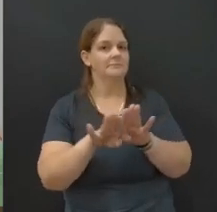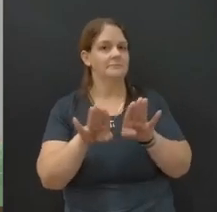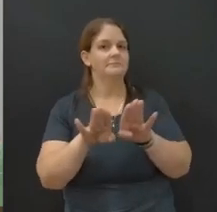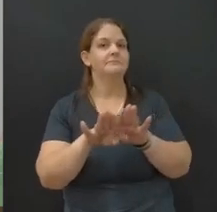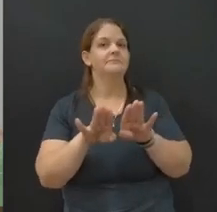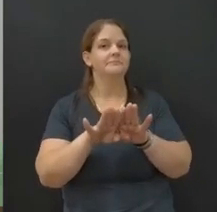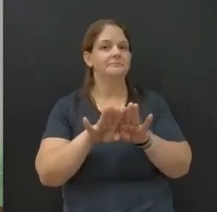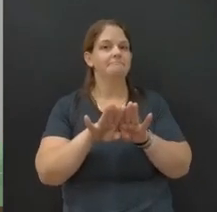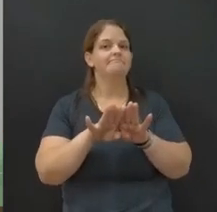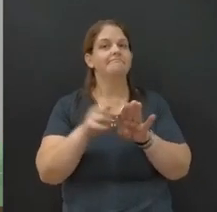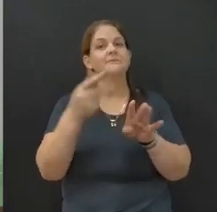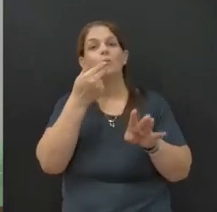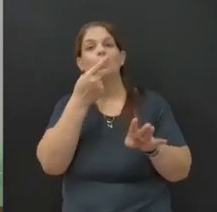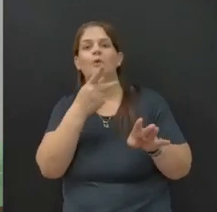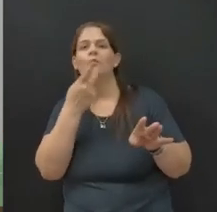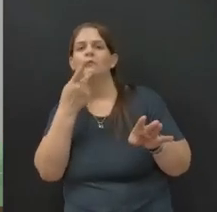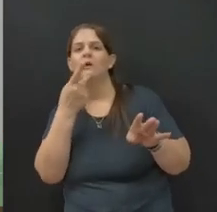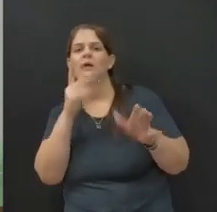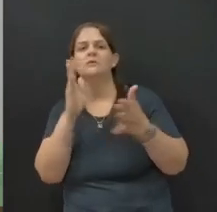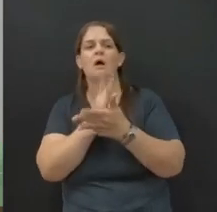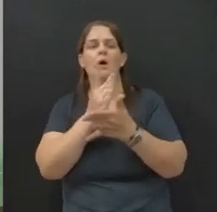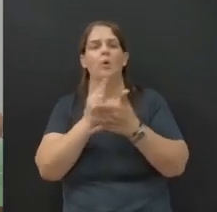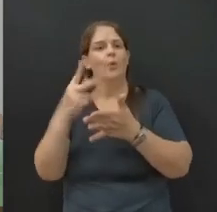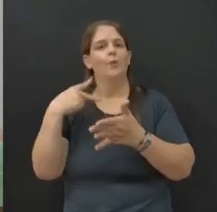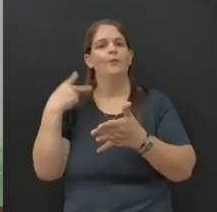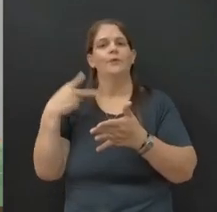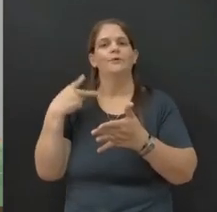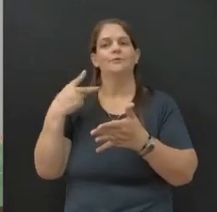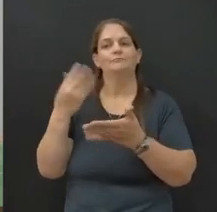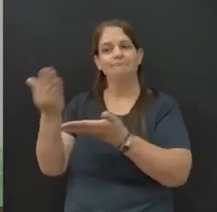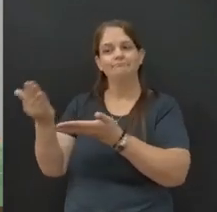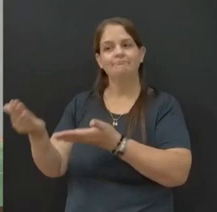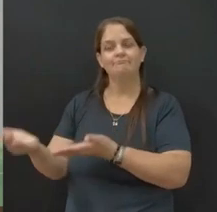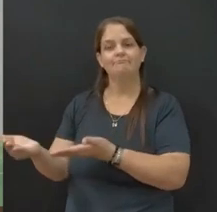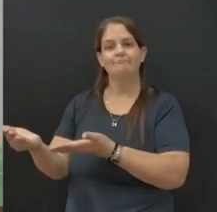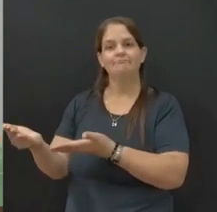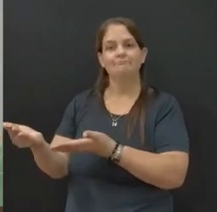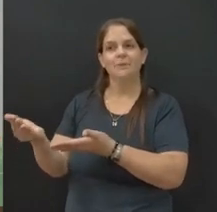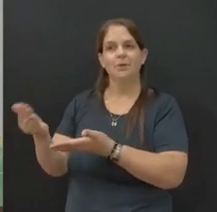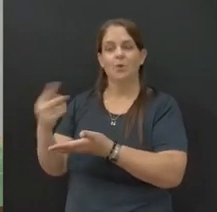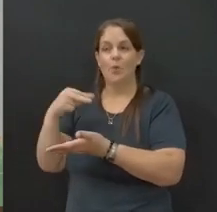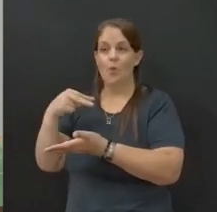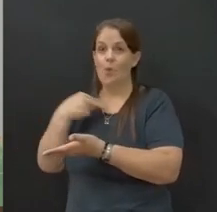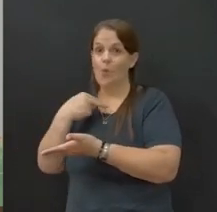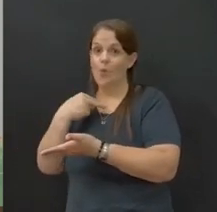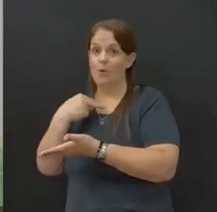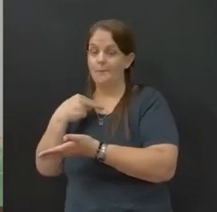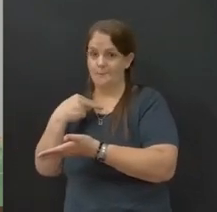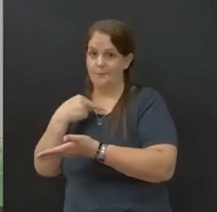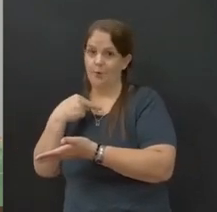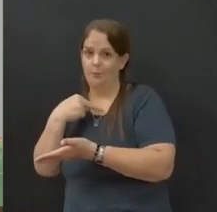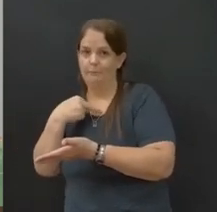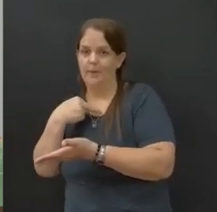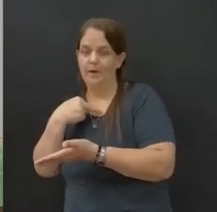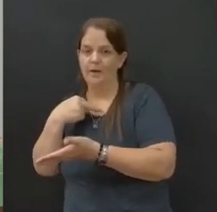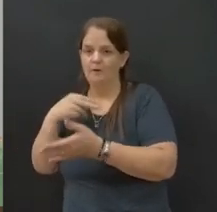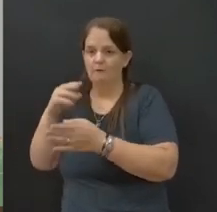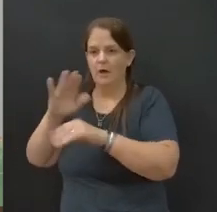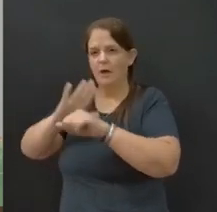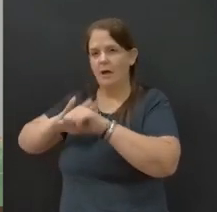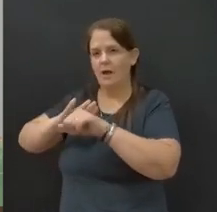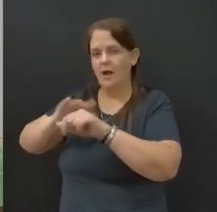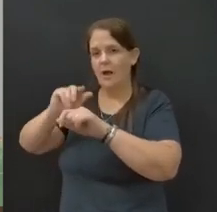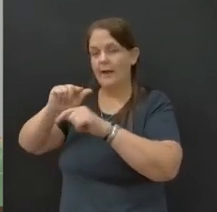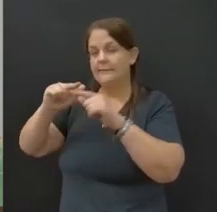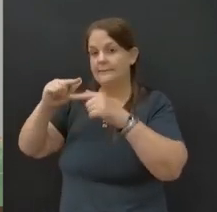citado por alguns vereadores aqui, que Vossa Senhoria, enquanto ocupava do cargo, parece-me que não respeitava muito essa